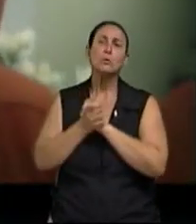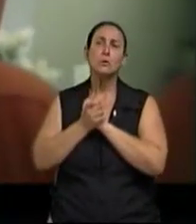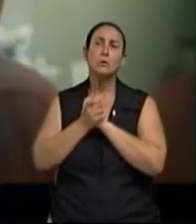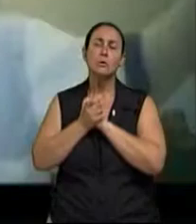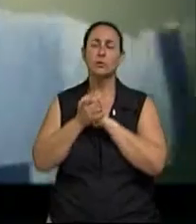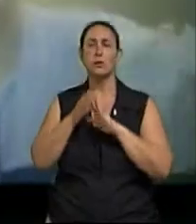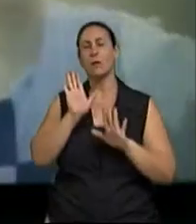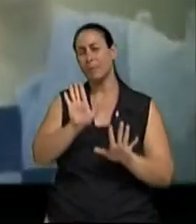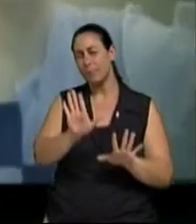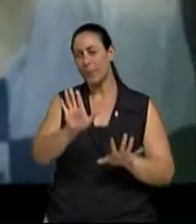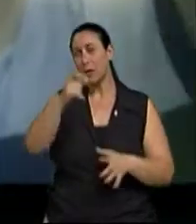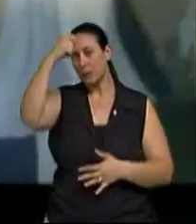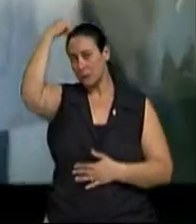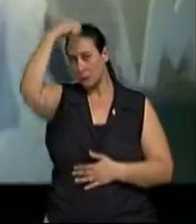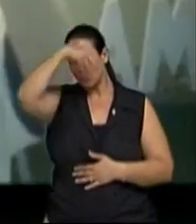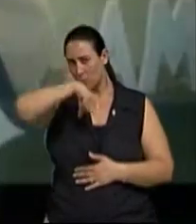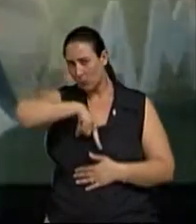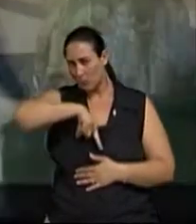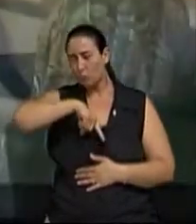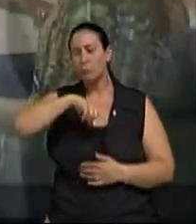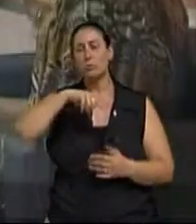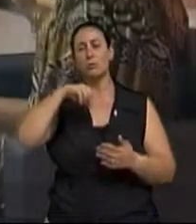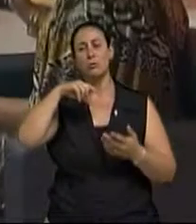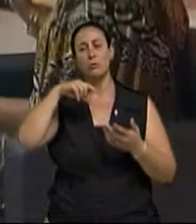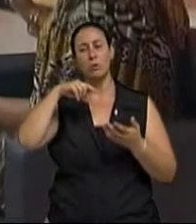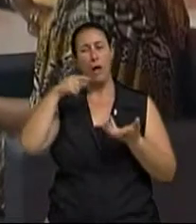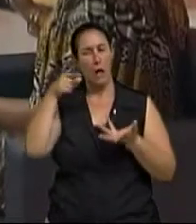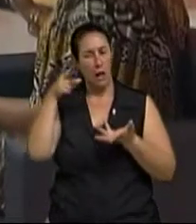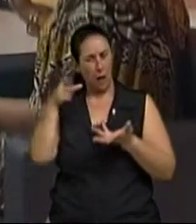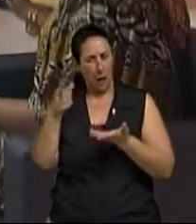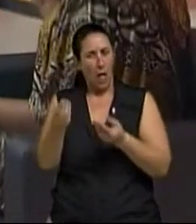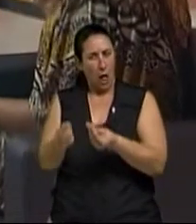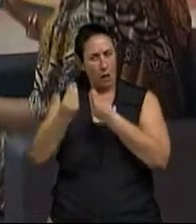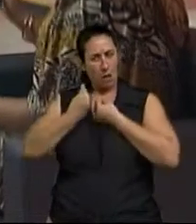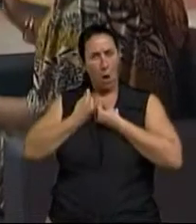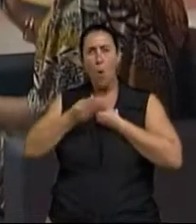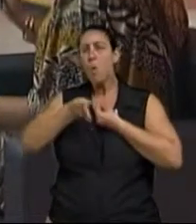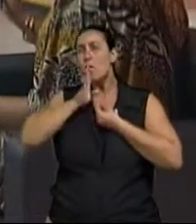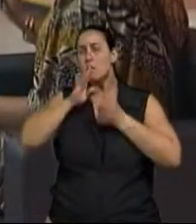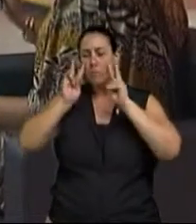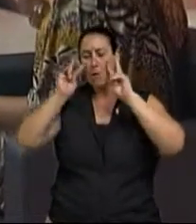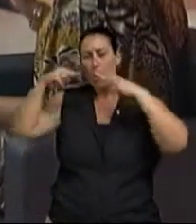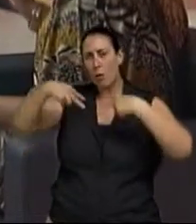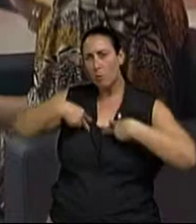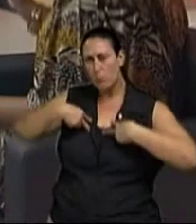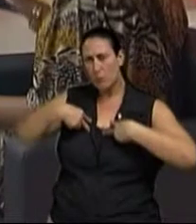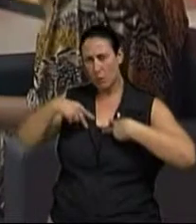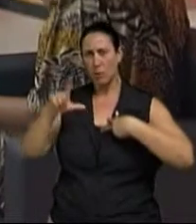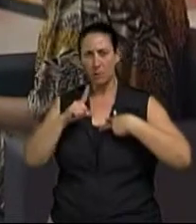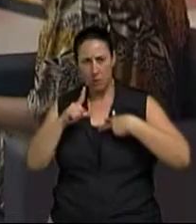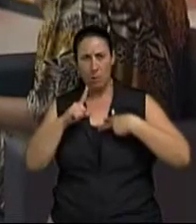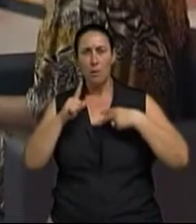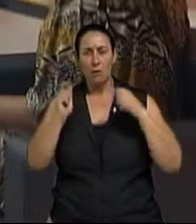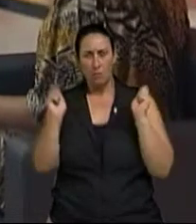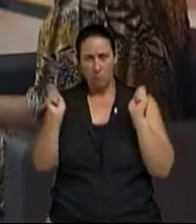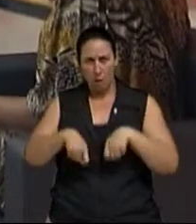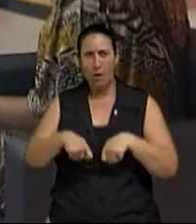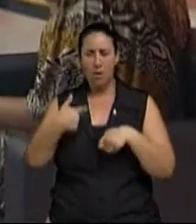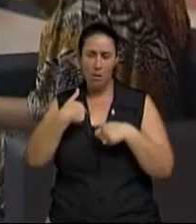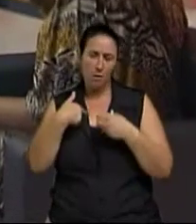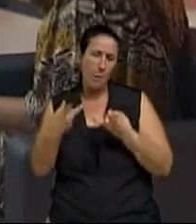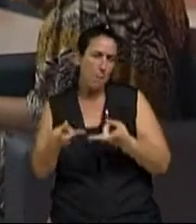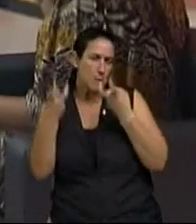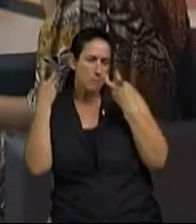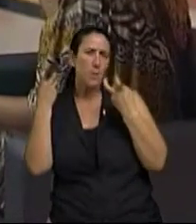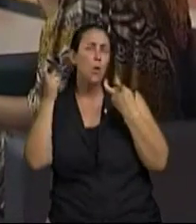a espiritualidade, ela nos leva a autoconhecimento maior? E esse autoconhecimento faz com que eu saiba o que que